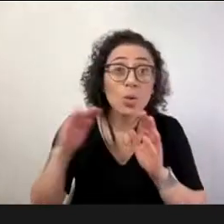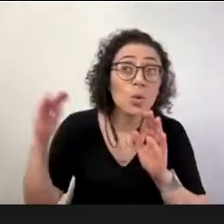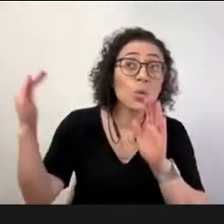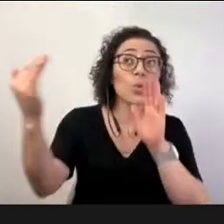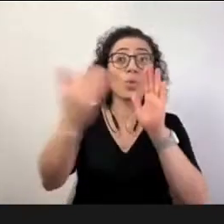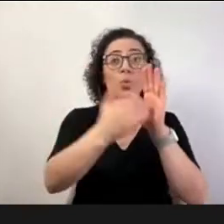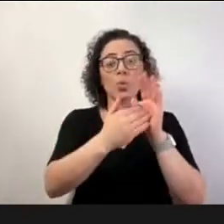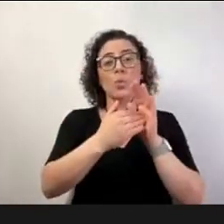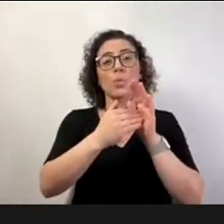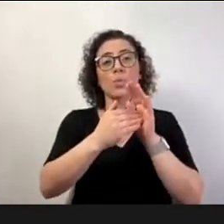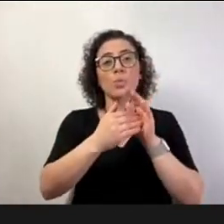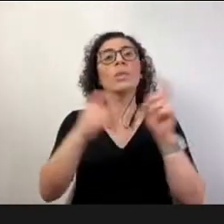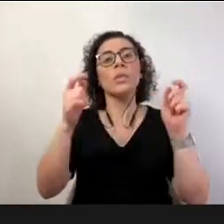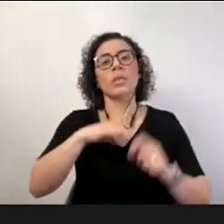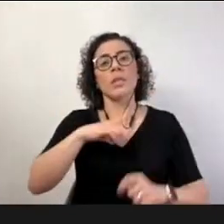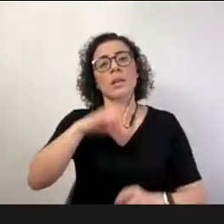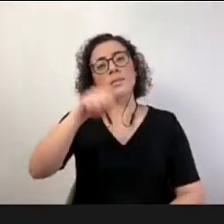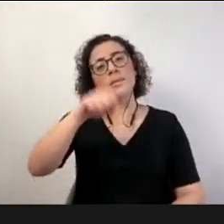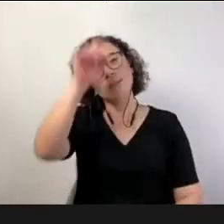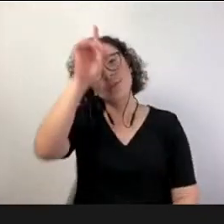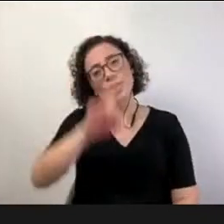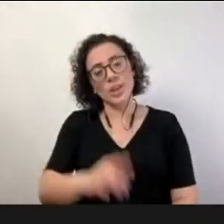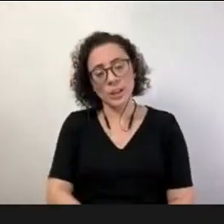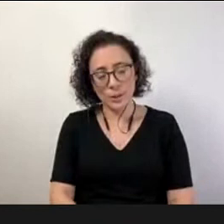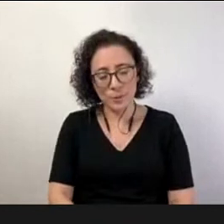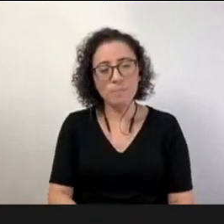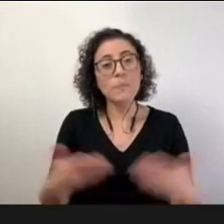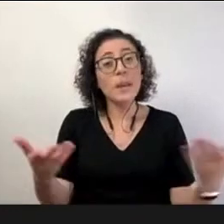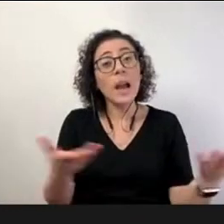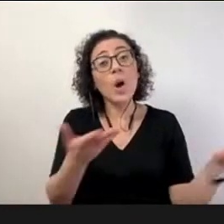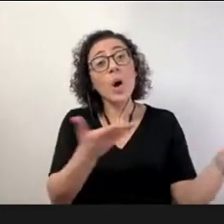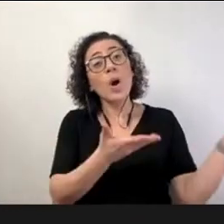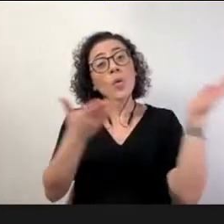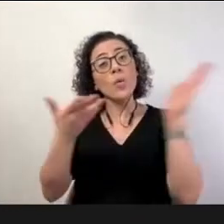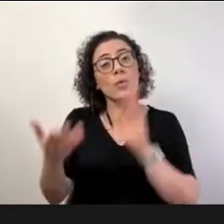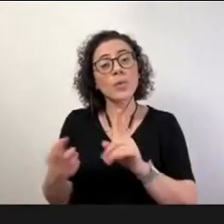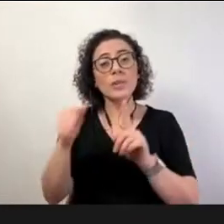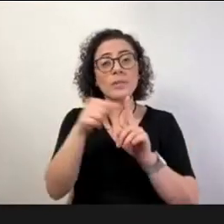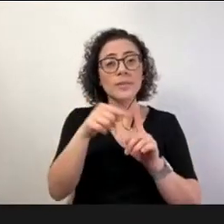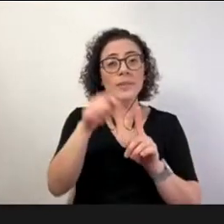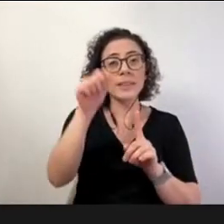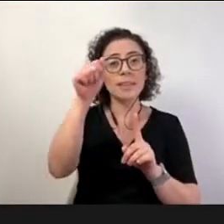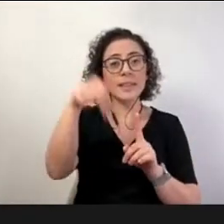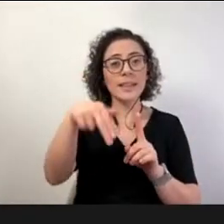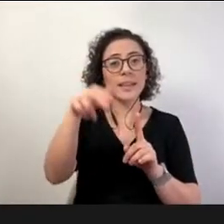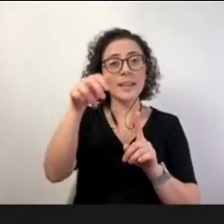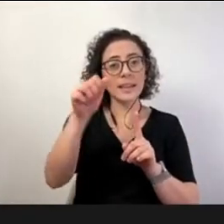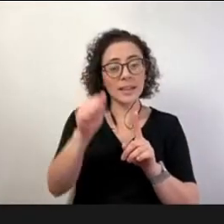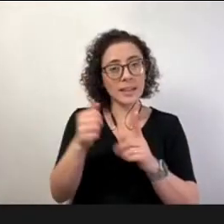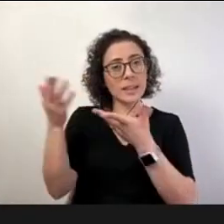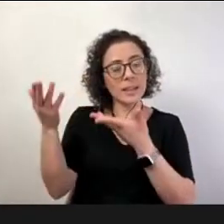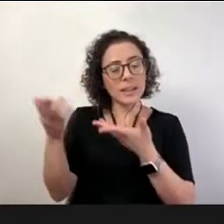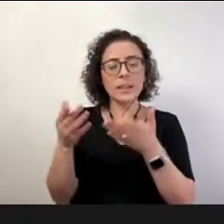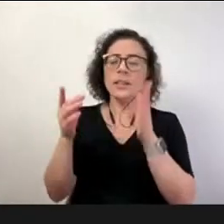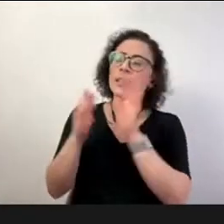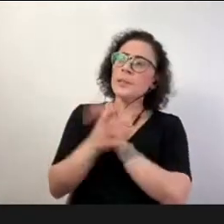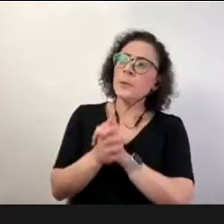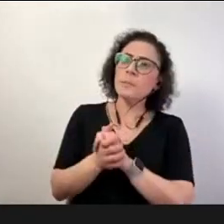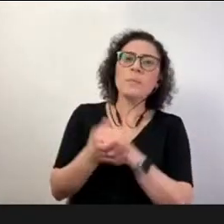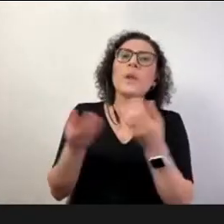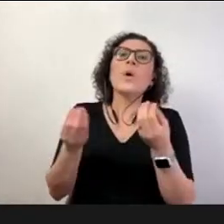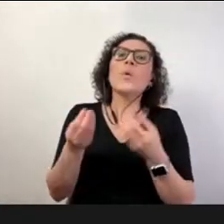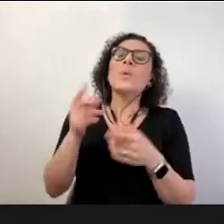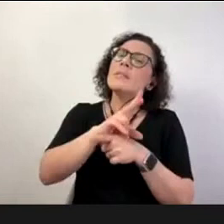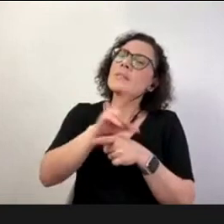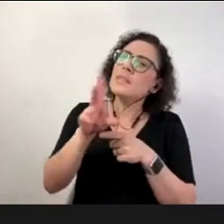Bartira eu gostaria agora de chamar a Ana pra falar um pouquinho o que que tem sido feito Ana pelo SENAC né